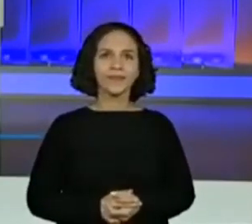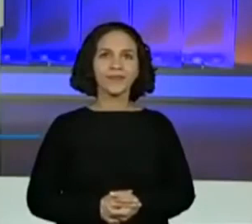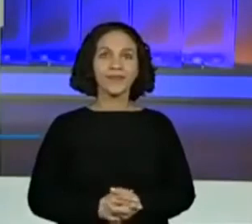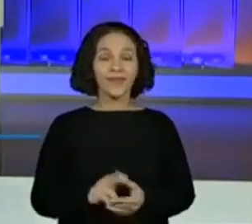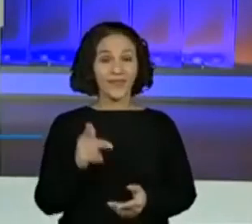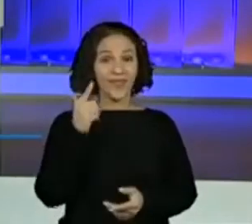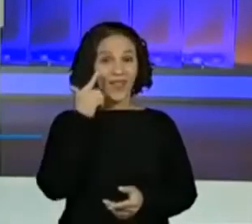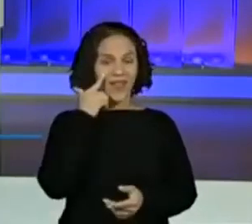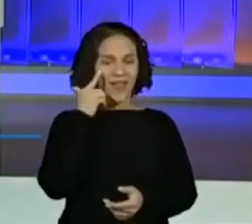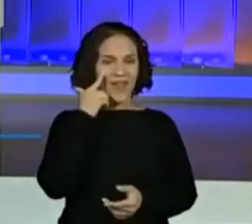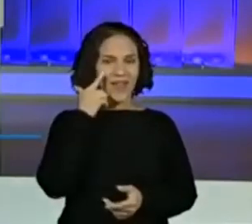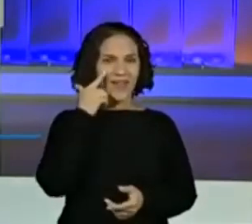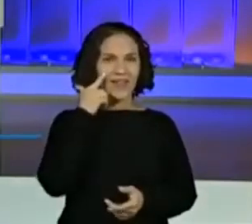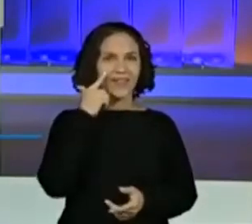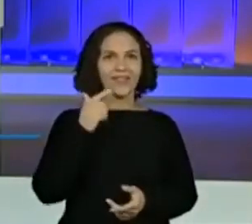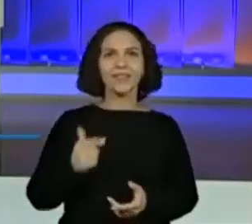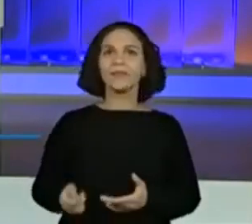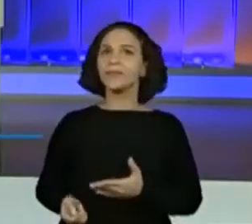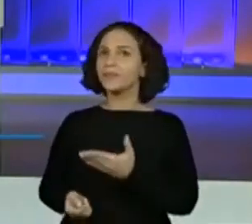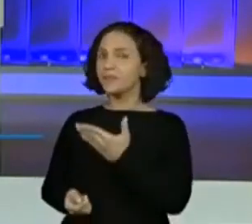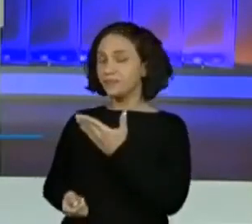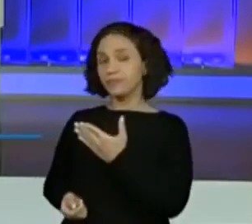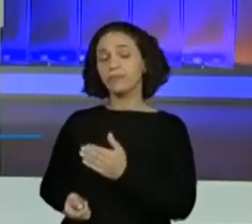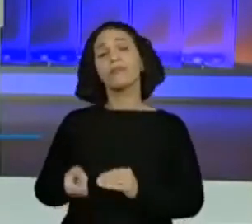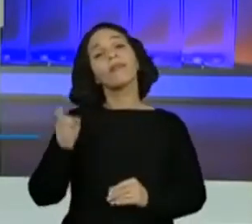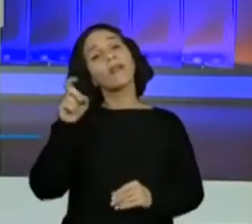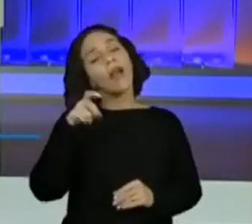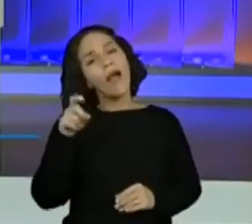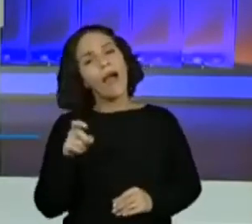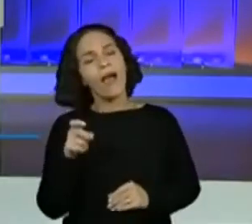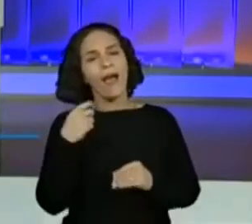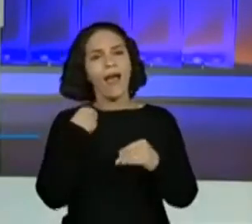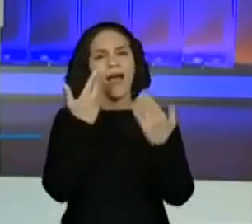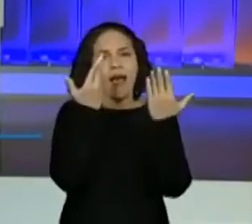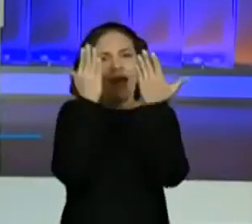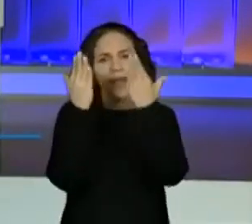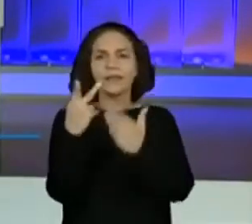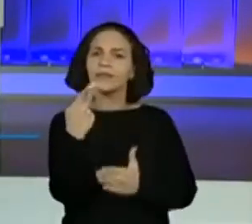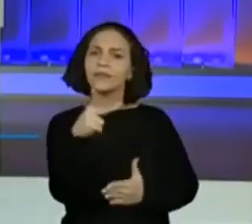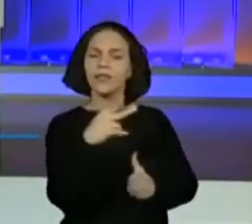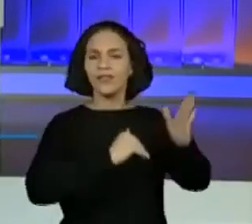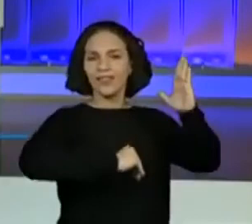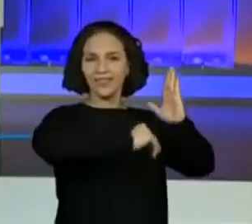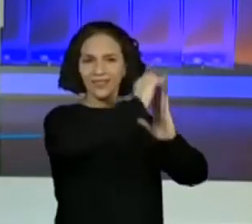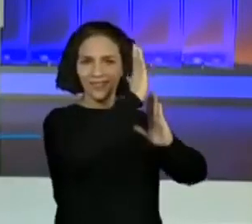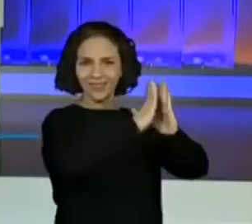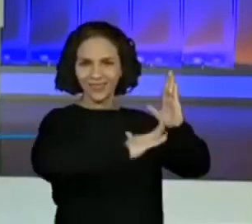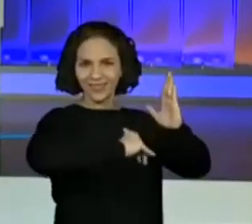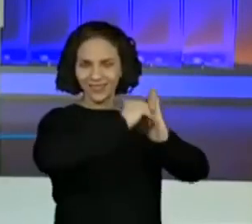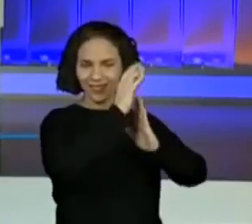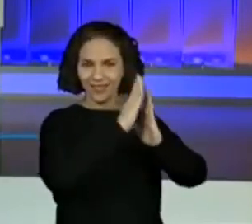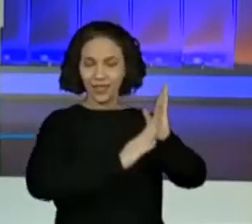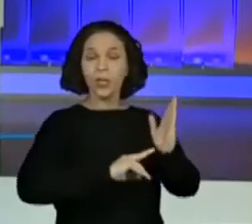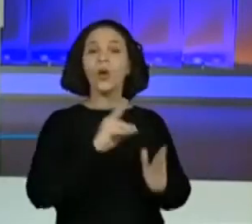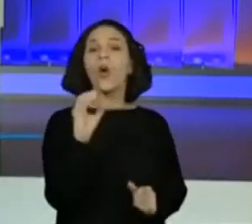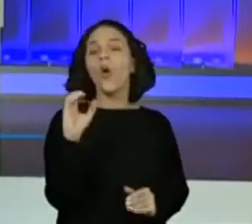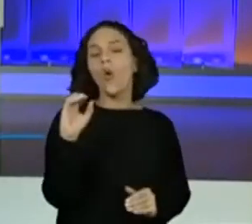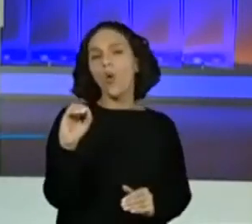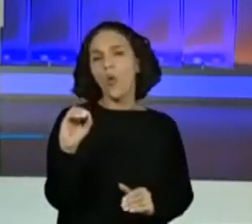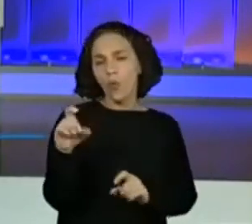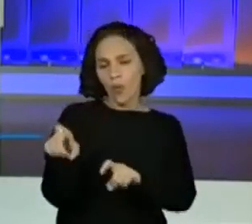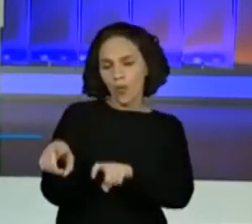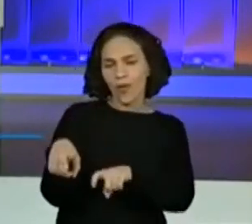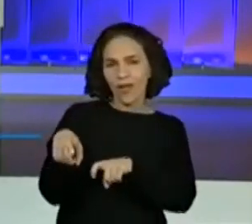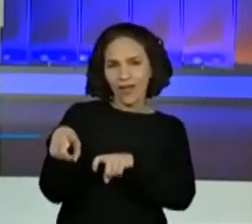Aqui, a gente teria que analisar uma obra de Cândido Portinari, que é a obra O Lavrador de